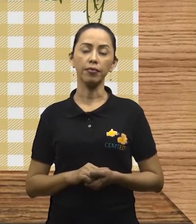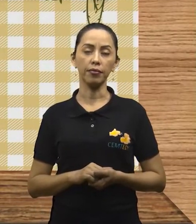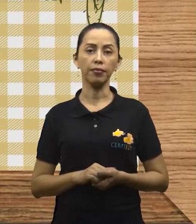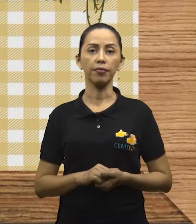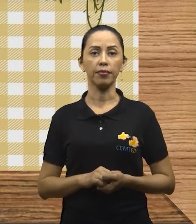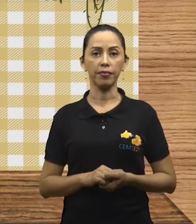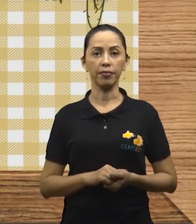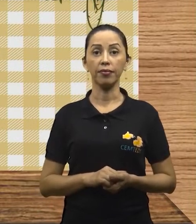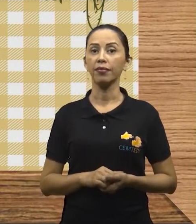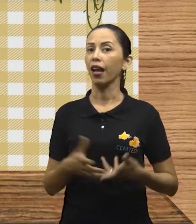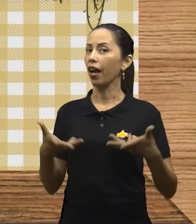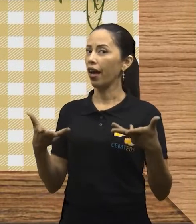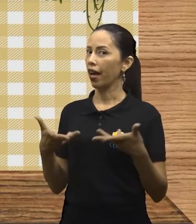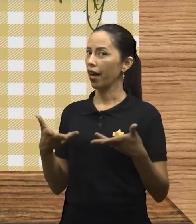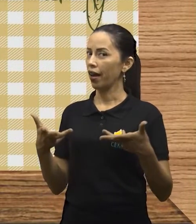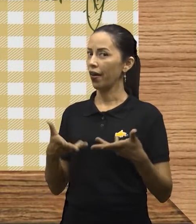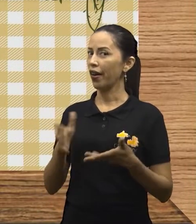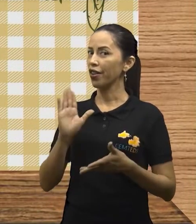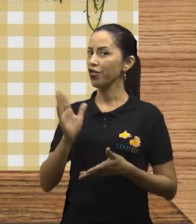Girando. Para.